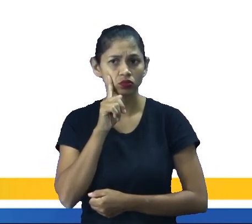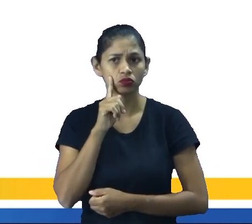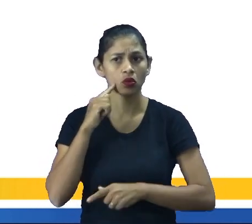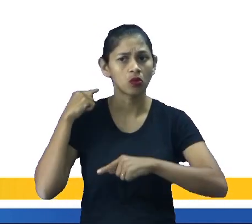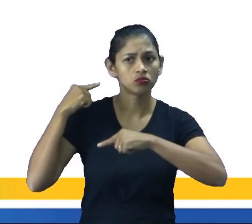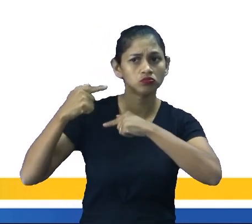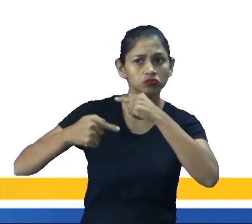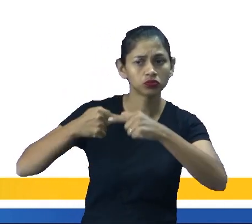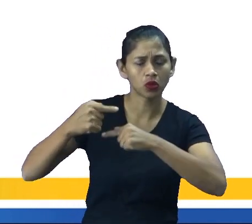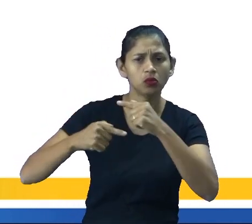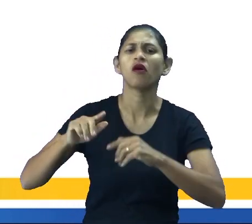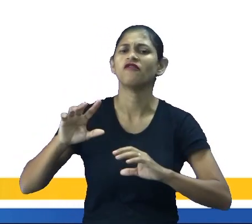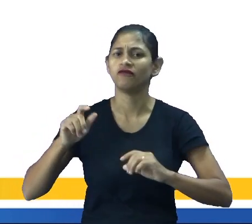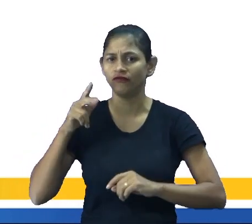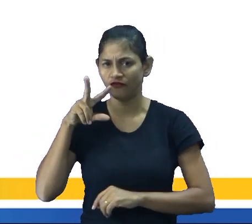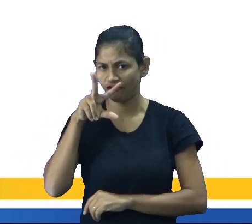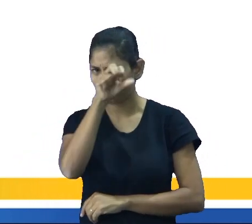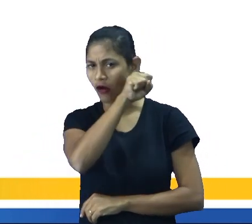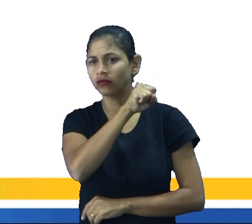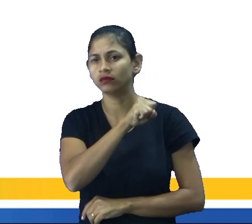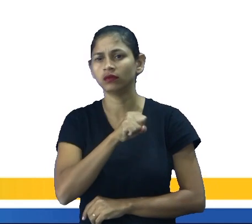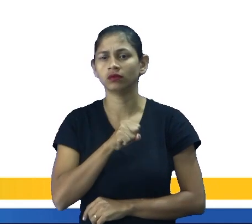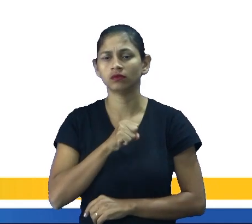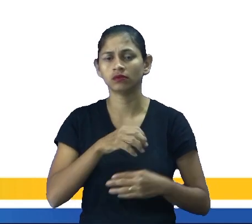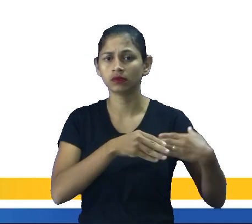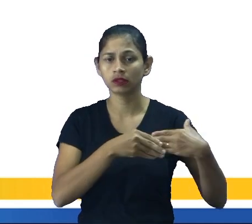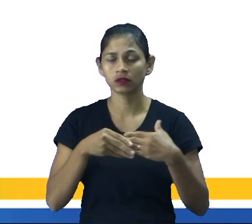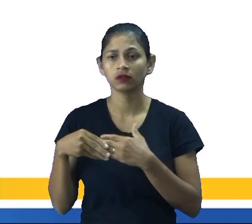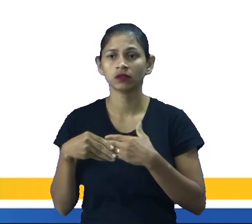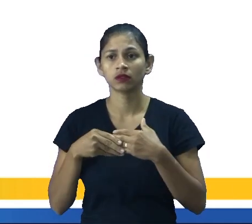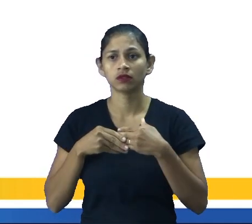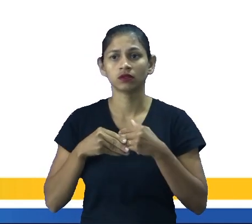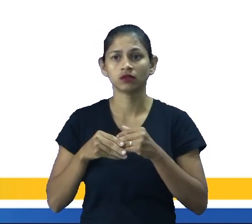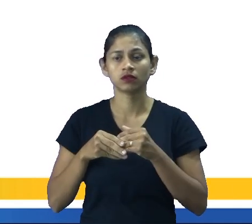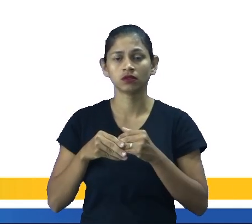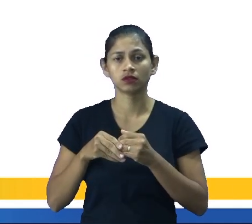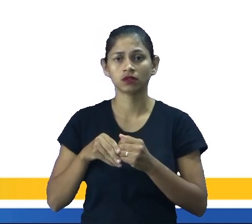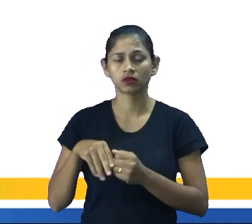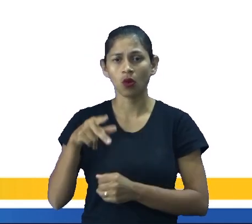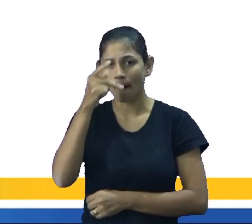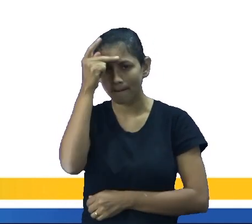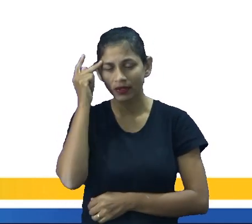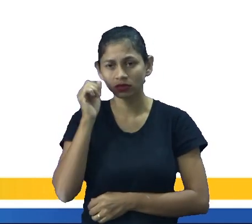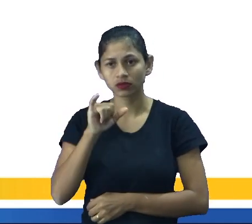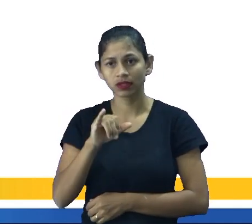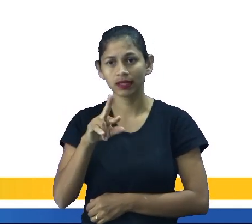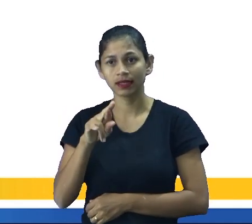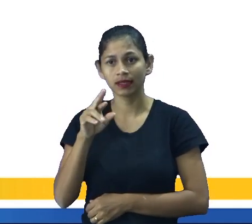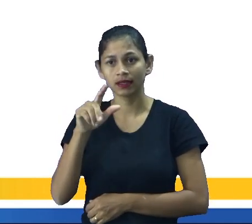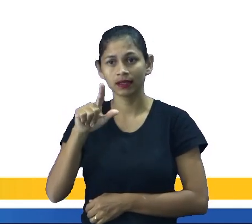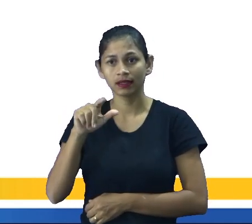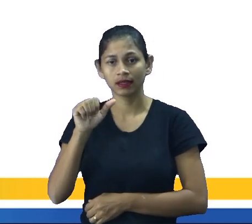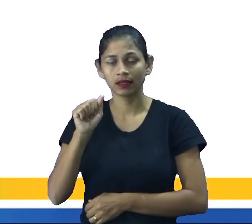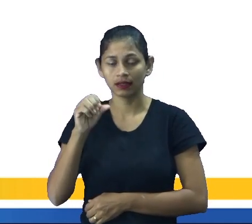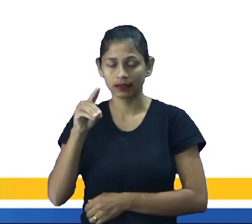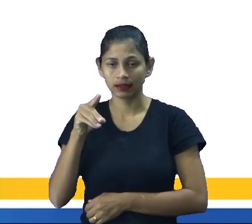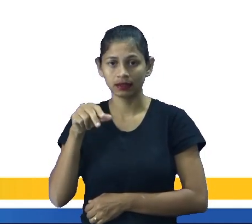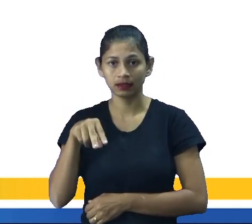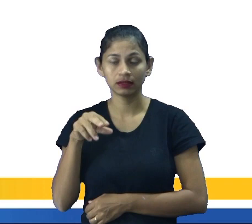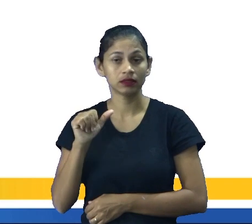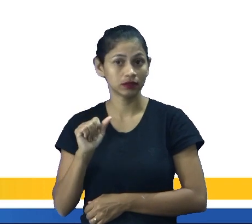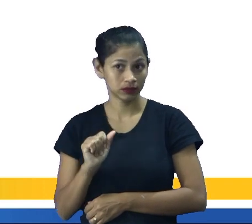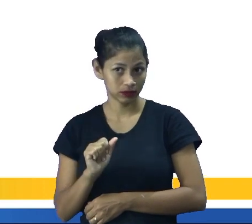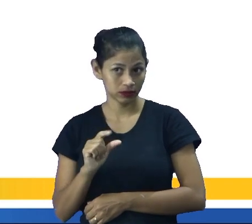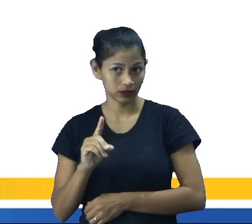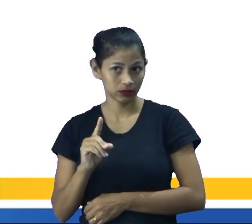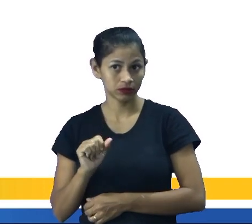Halloween é muito forte. Foi trazida por imigrantes irlandeses no século XIX. Desde então, a festa é o maior sucesso.